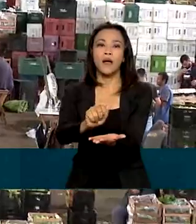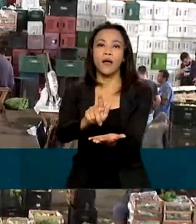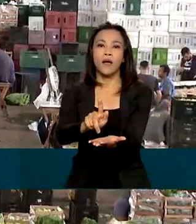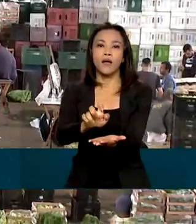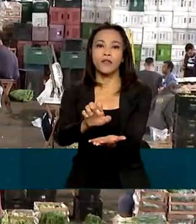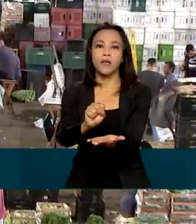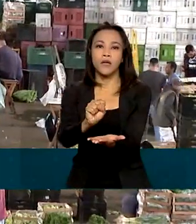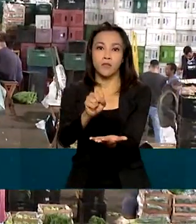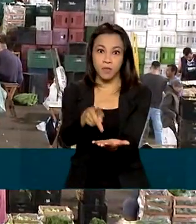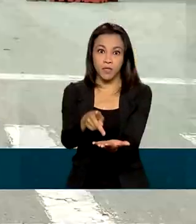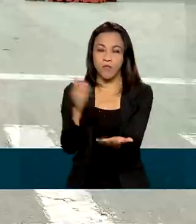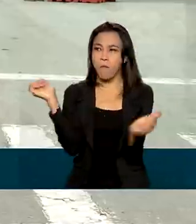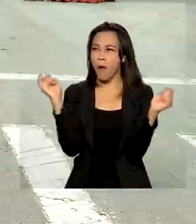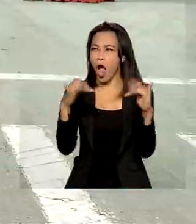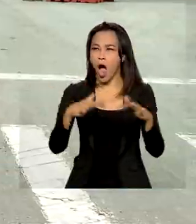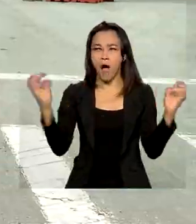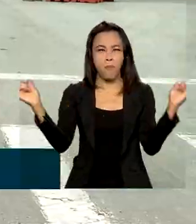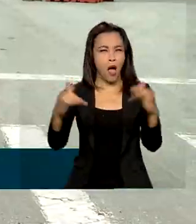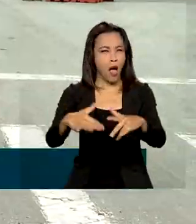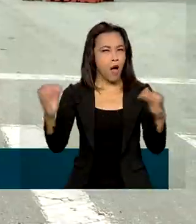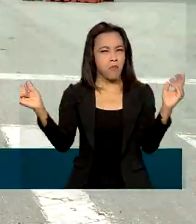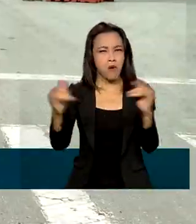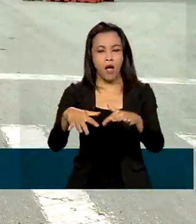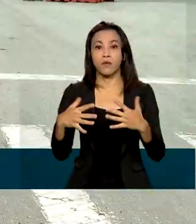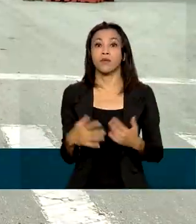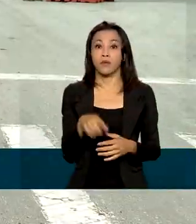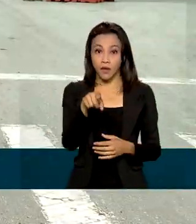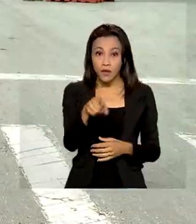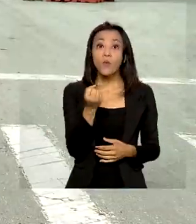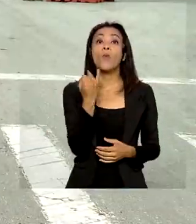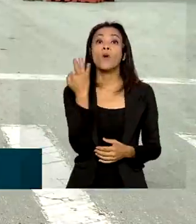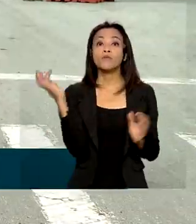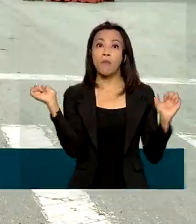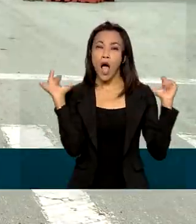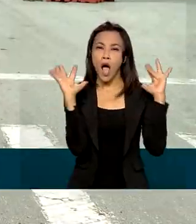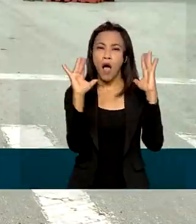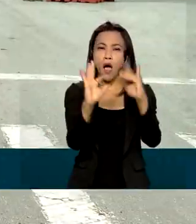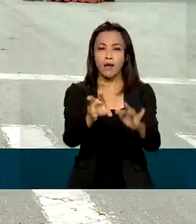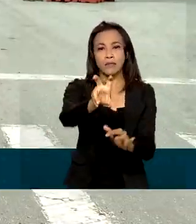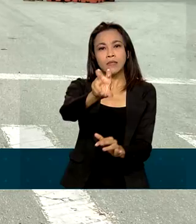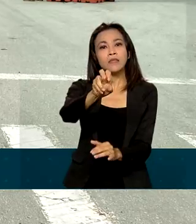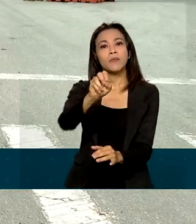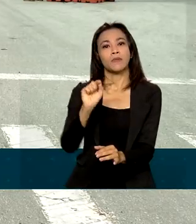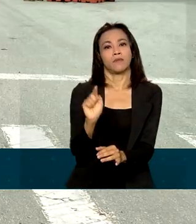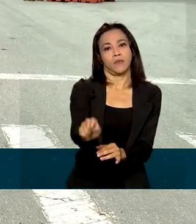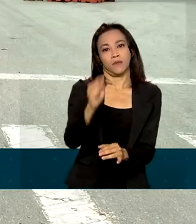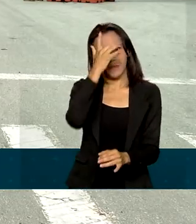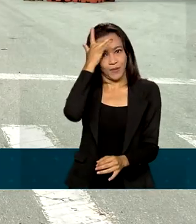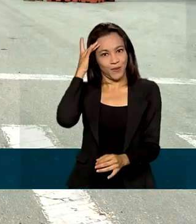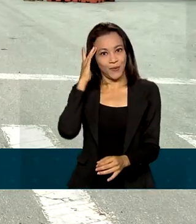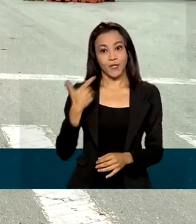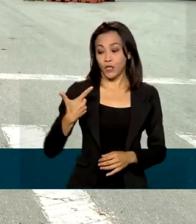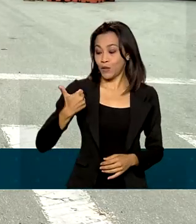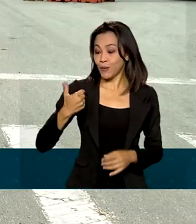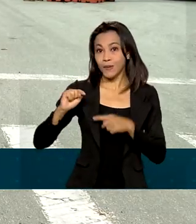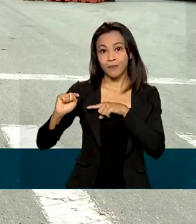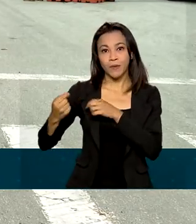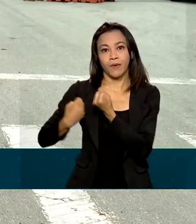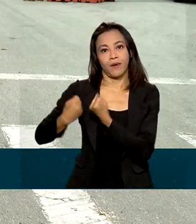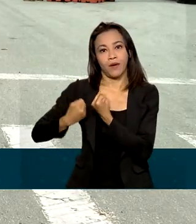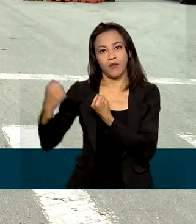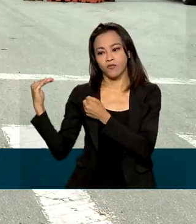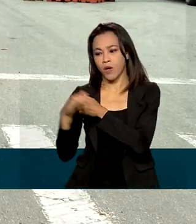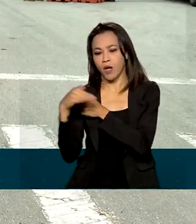o movimento é grande. Em média, circulam todos os dias 50 mil pessoas e cerca de 12 mil veículos por aqui.